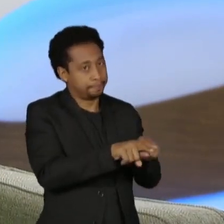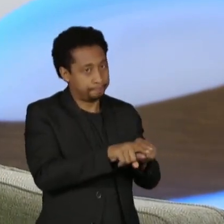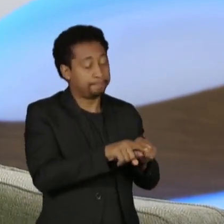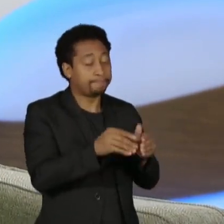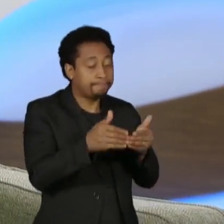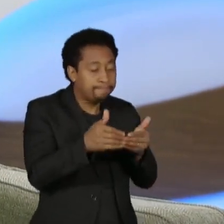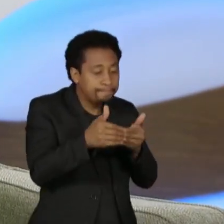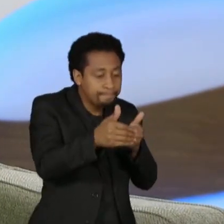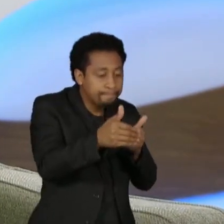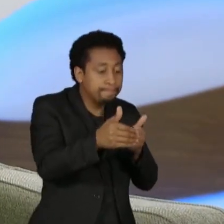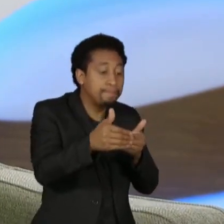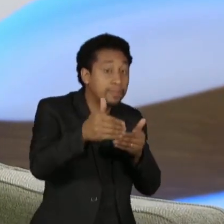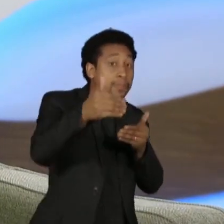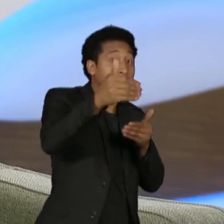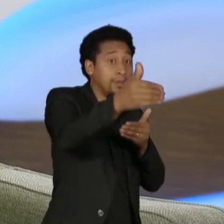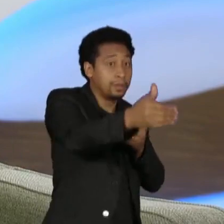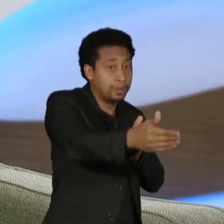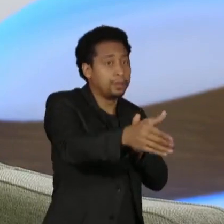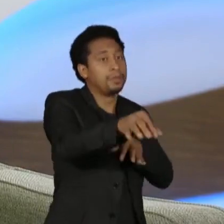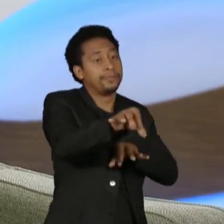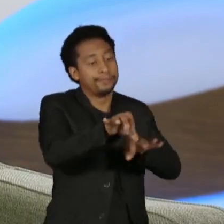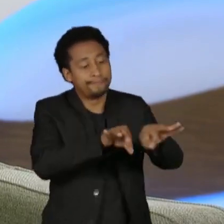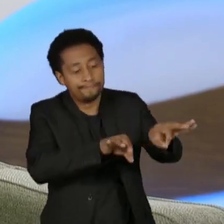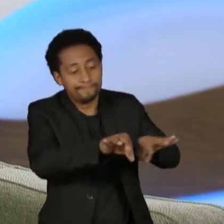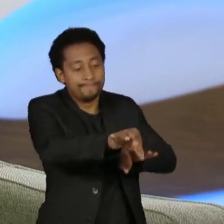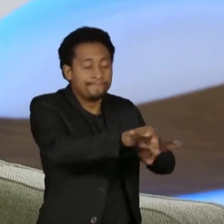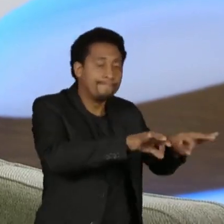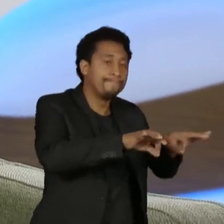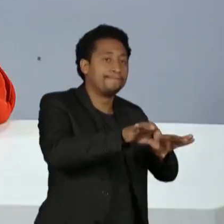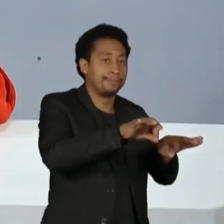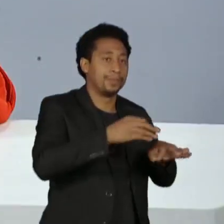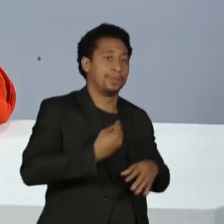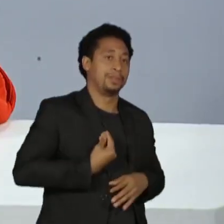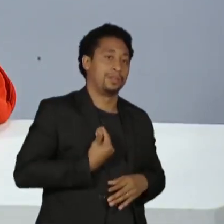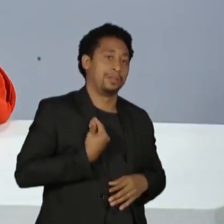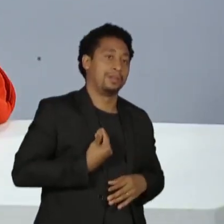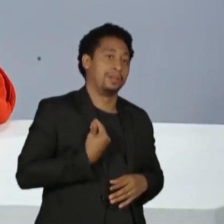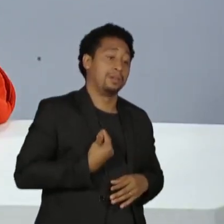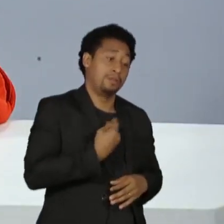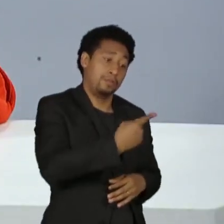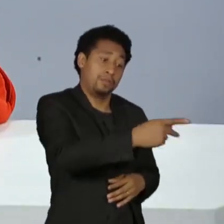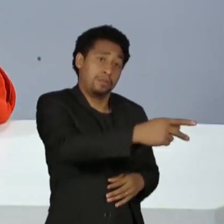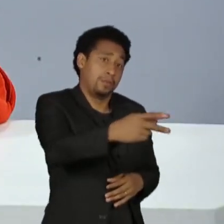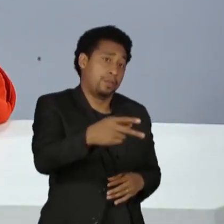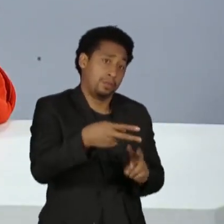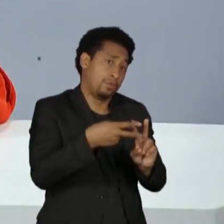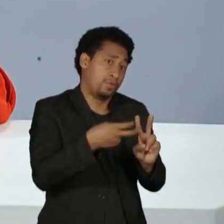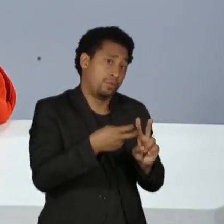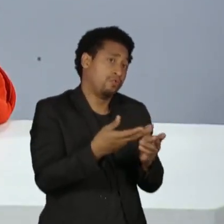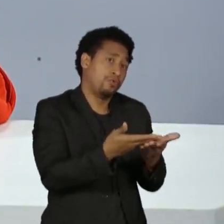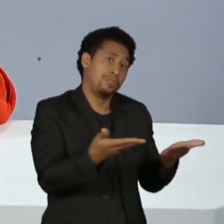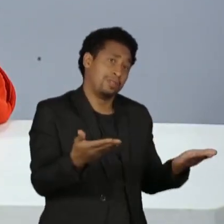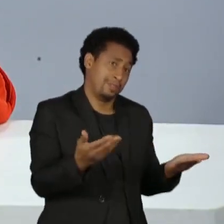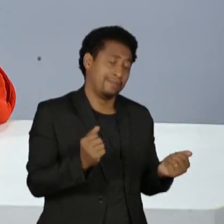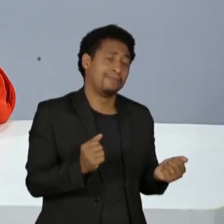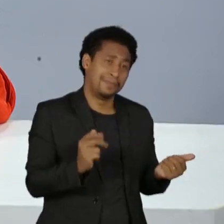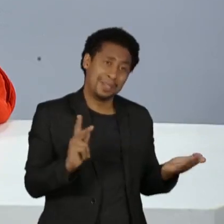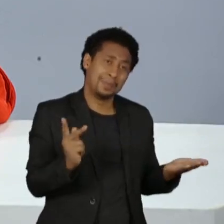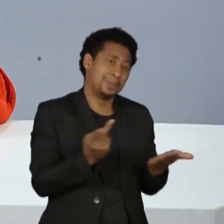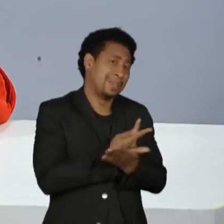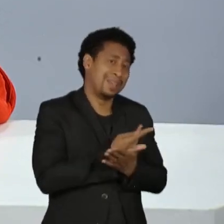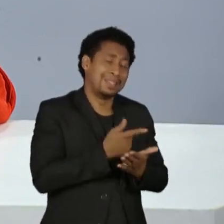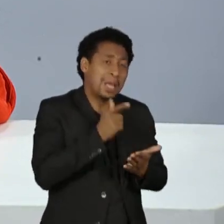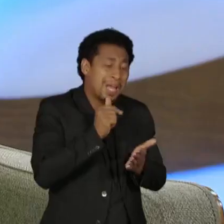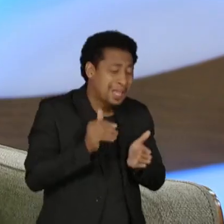a reorganização do modo de vida indígena, porque o que acontece é uma grande desorganização. Contaminação